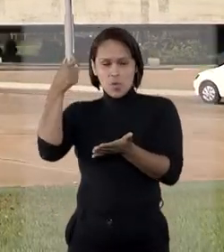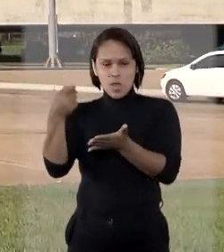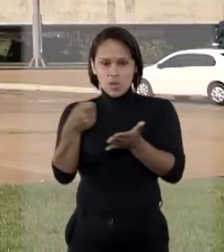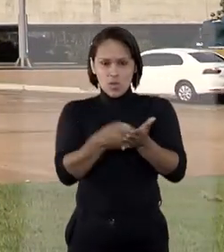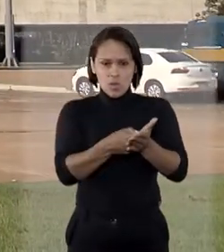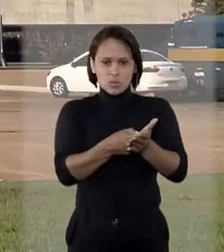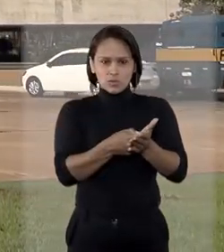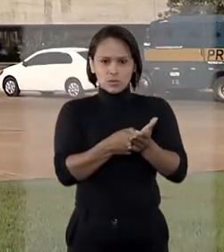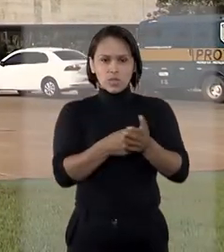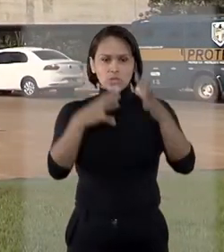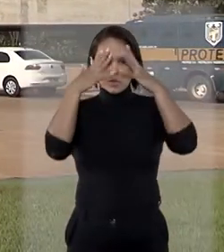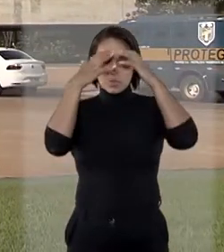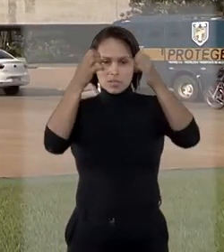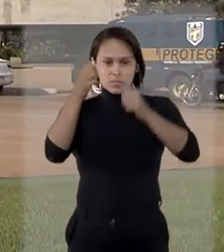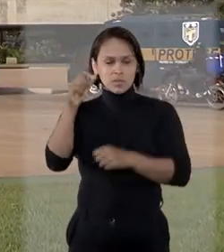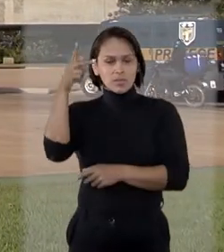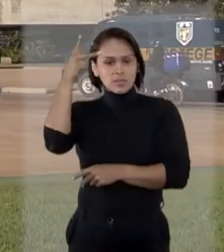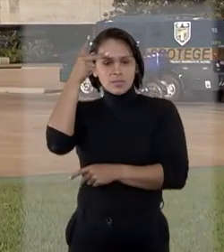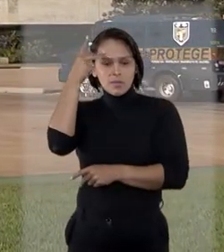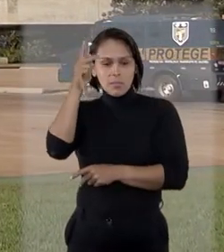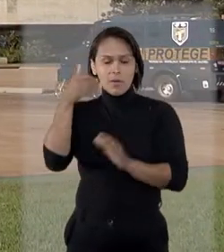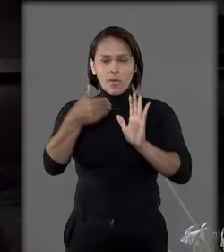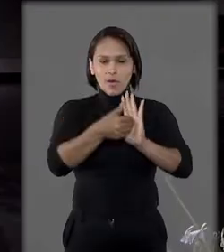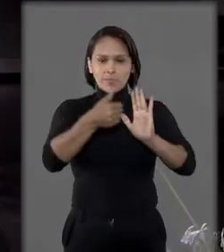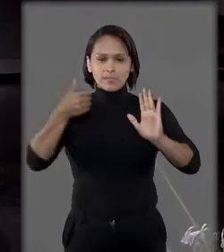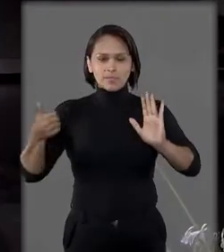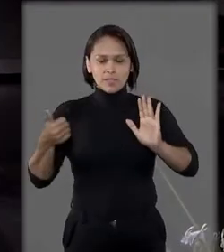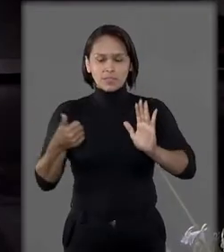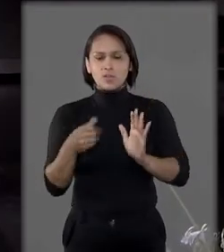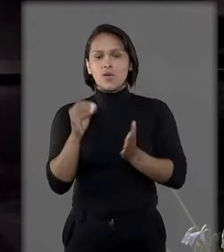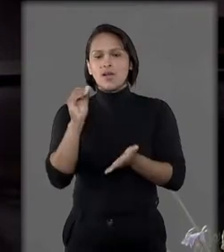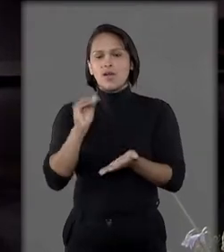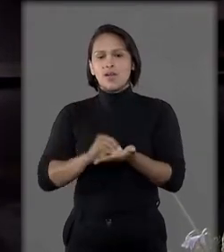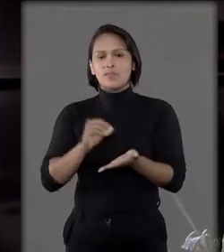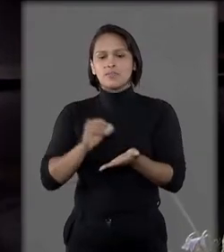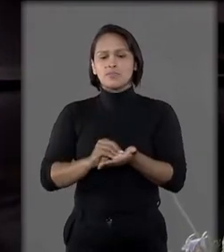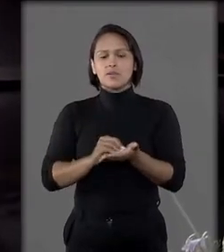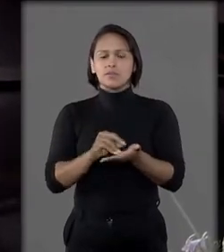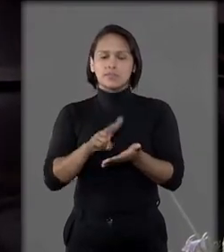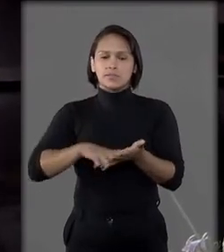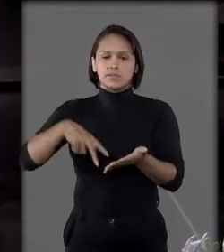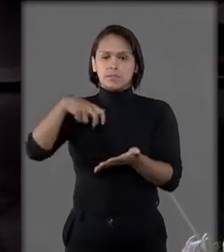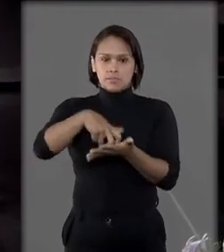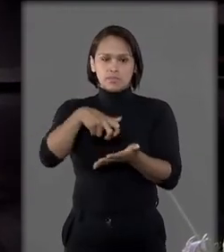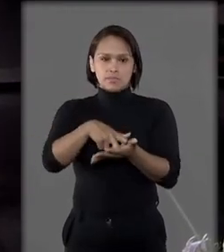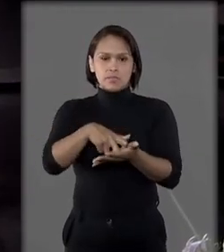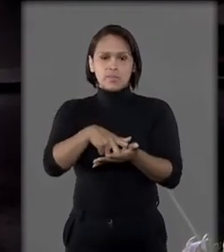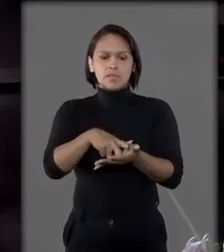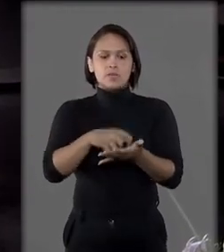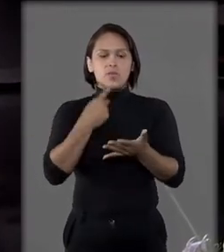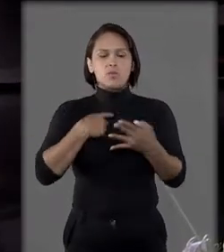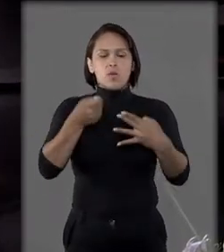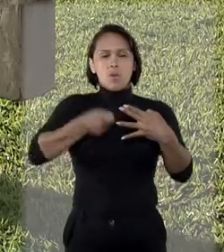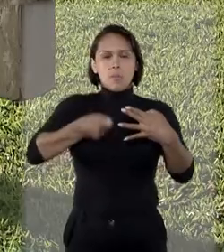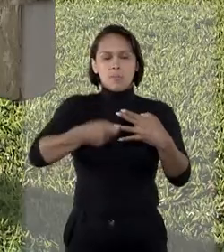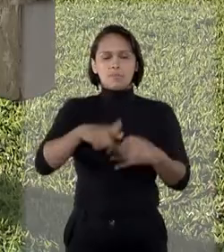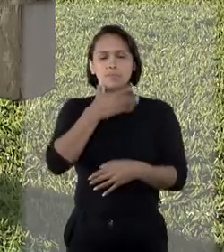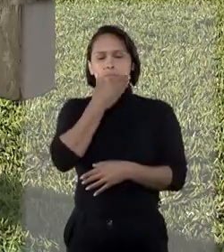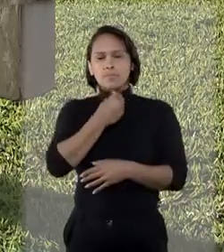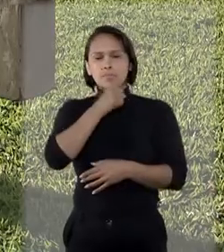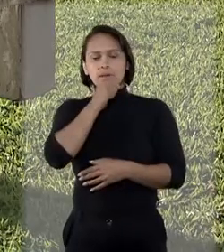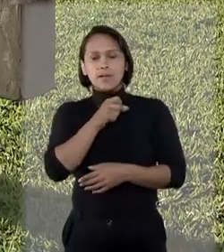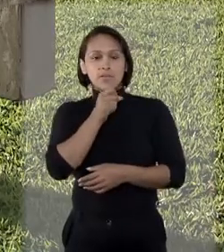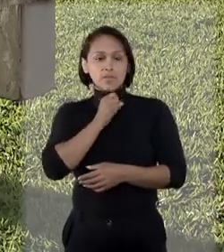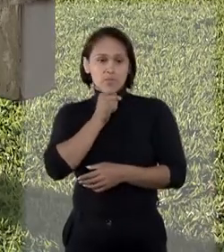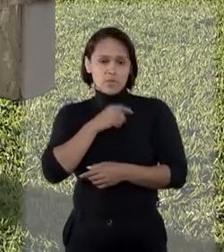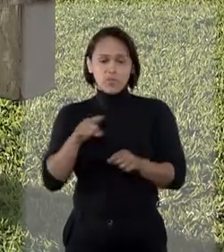de Justiça de São Paulo que julgou improcedente a ação declaratória de inexistência de sentença onde supostos pai e avó paterna de uma